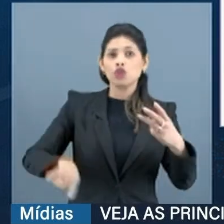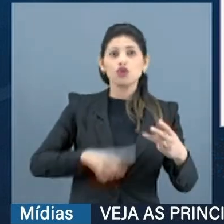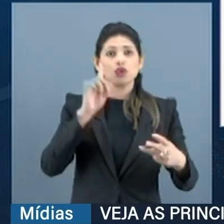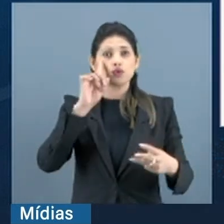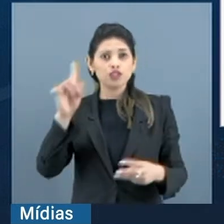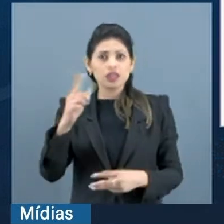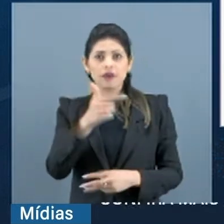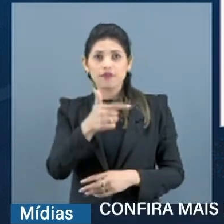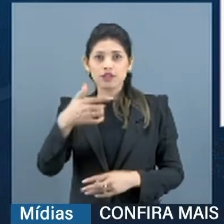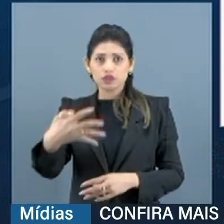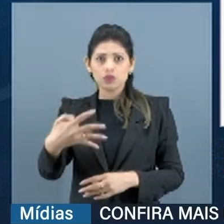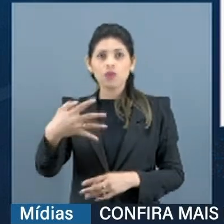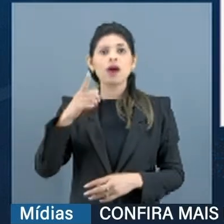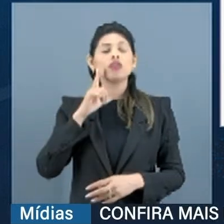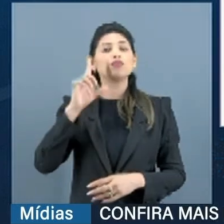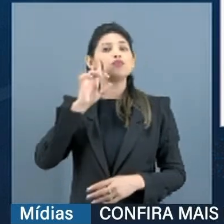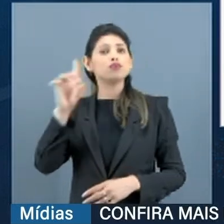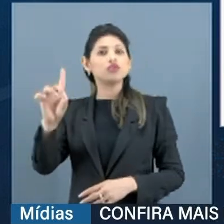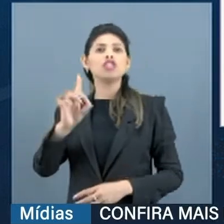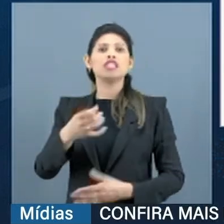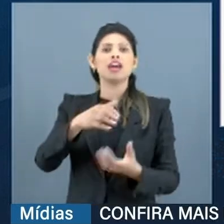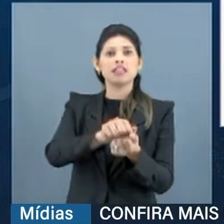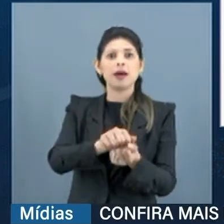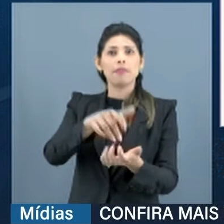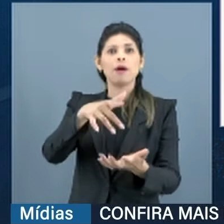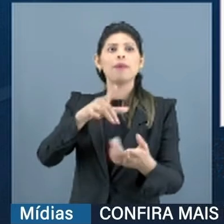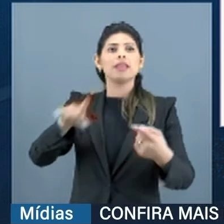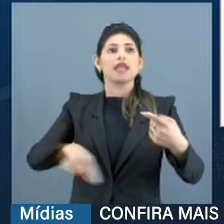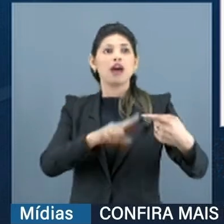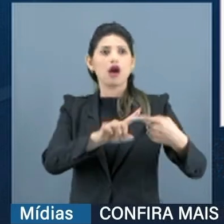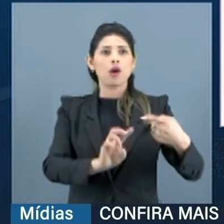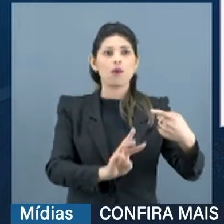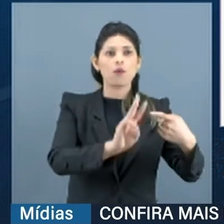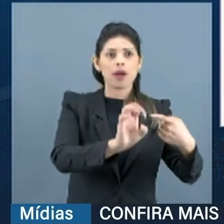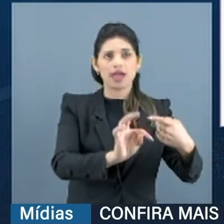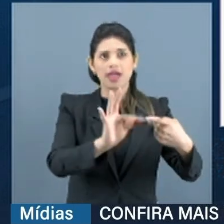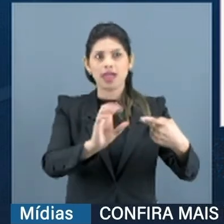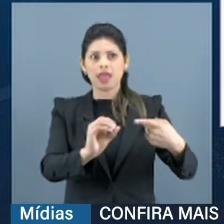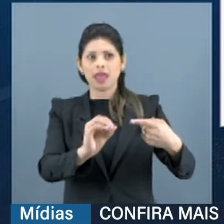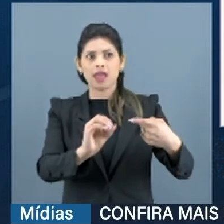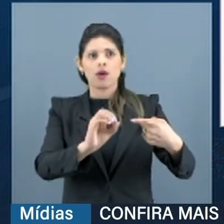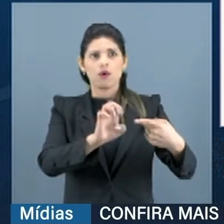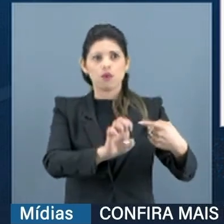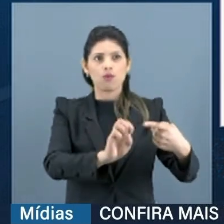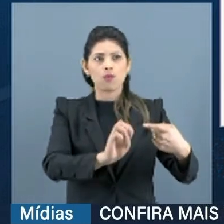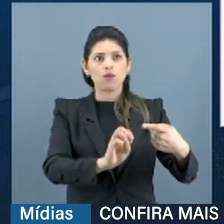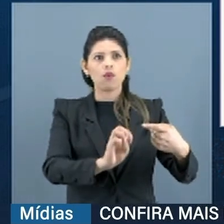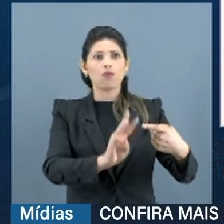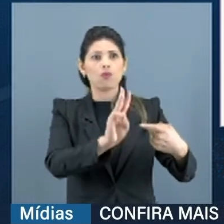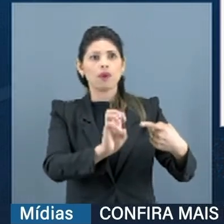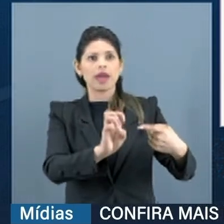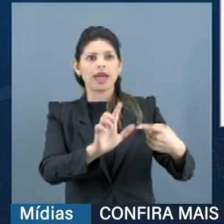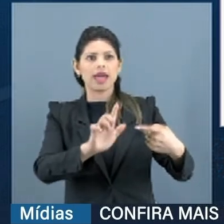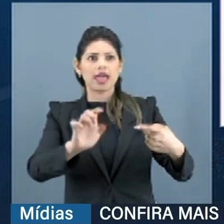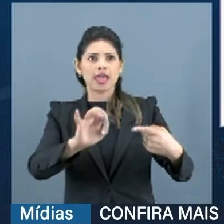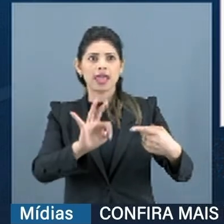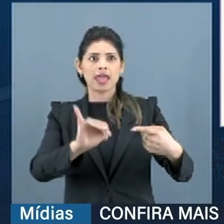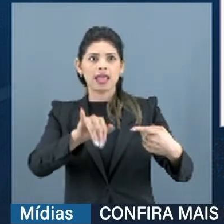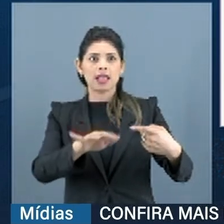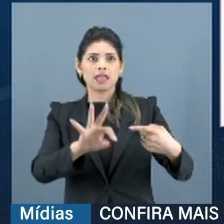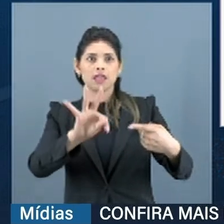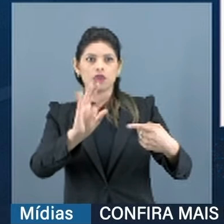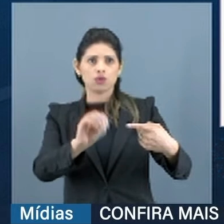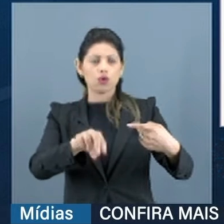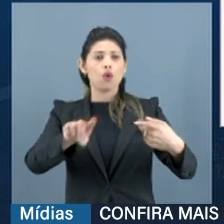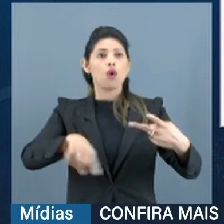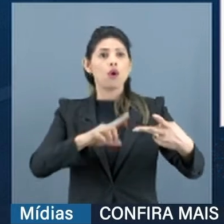No 24 da bomba, estava o Elton e o Alain Diego, possivelmente, os dois levando a bomba e o Jorge Washington fabricando